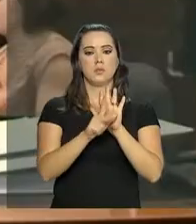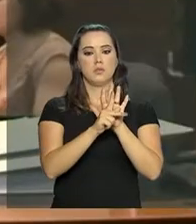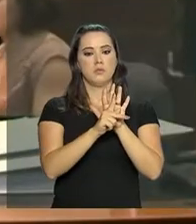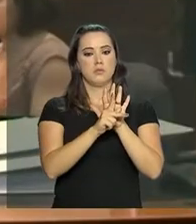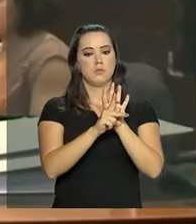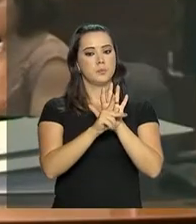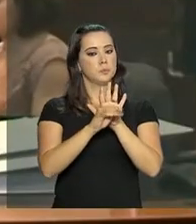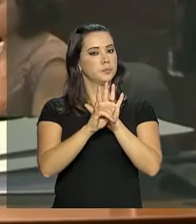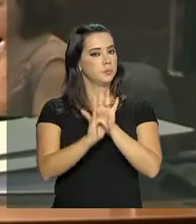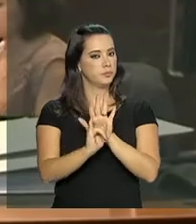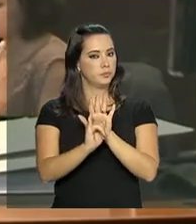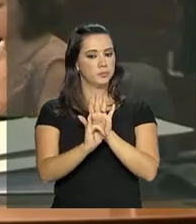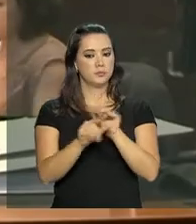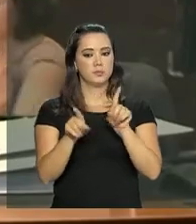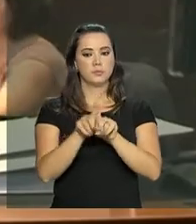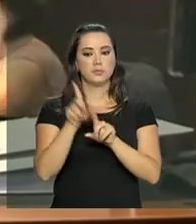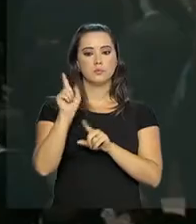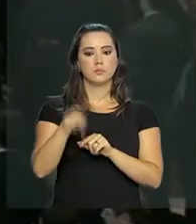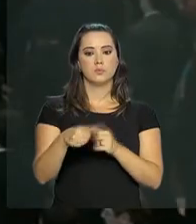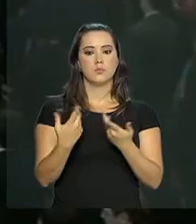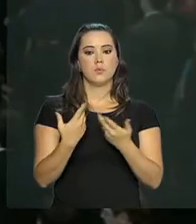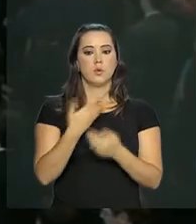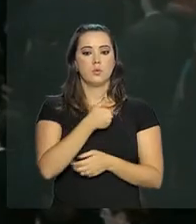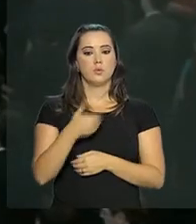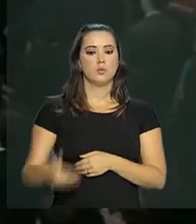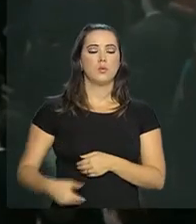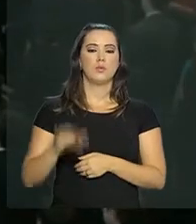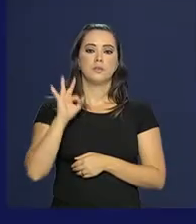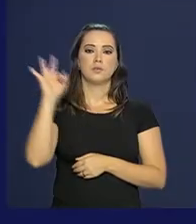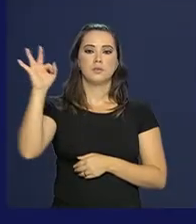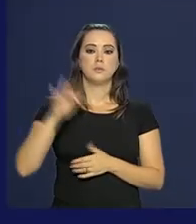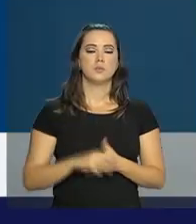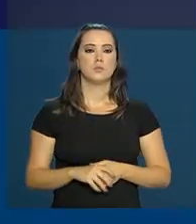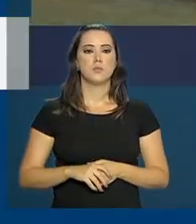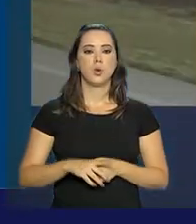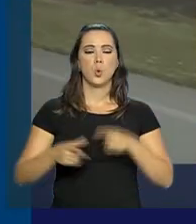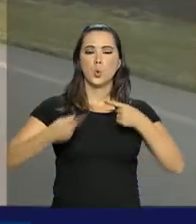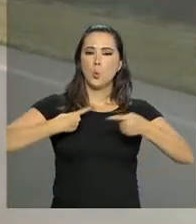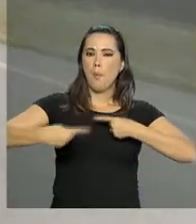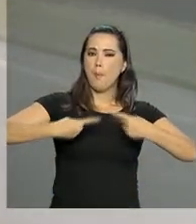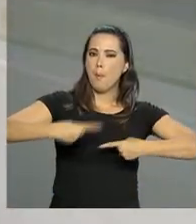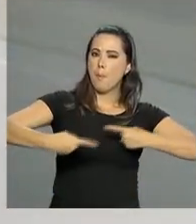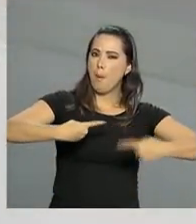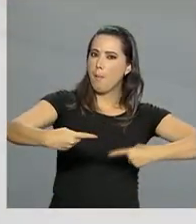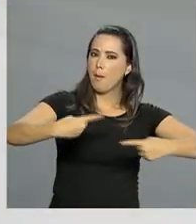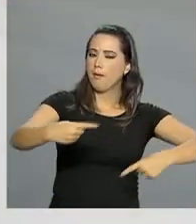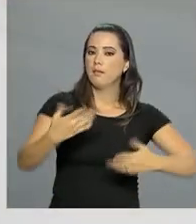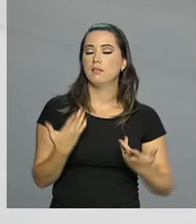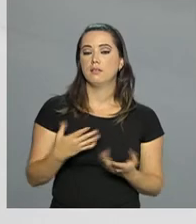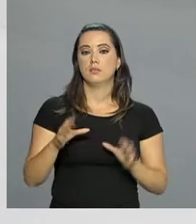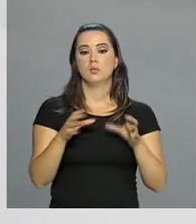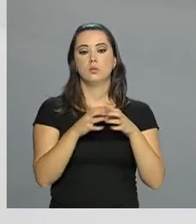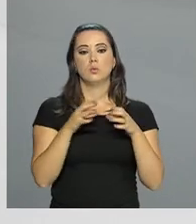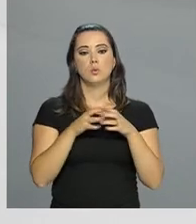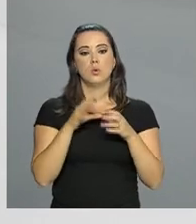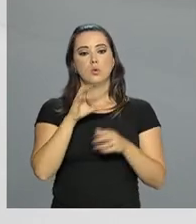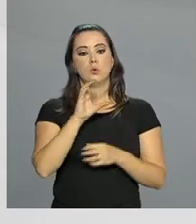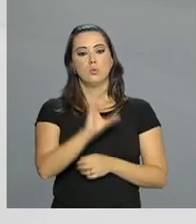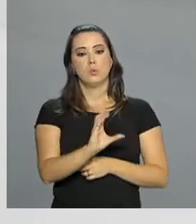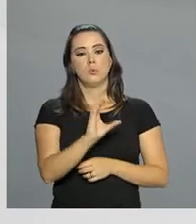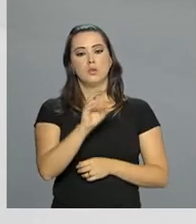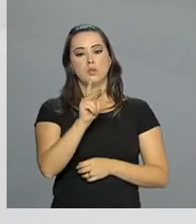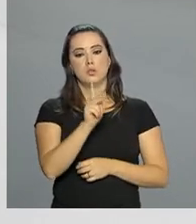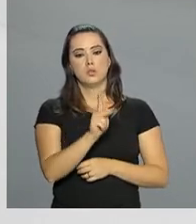parcerias e investimentos, o PPI, do governo federal. Numa disputa acirrada, a Companhia de Participações em